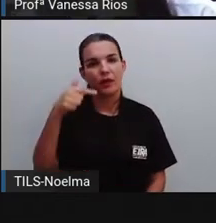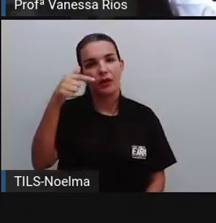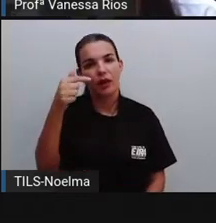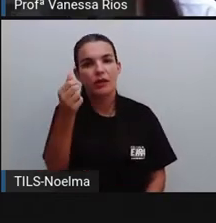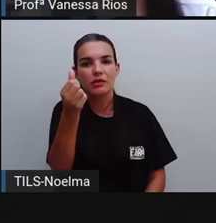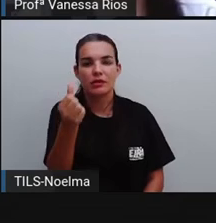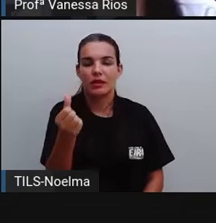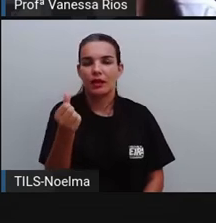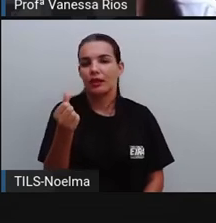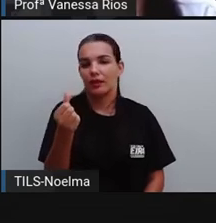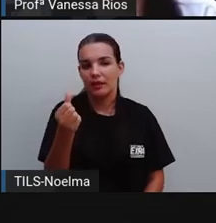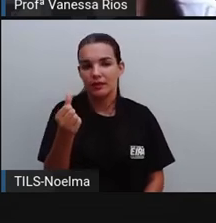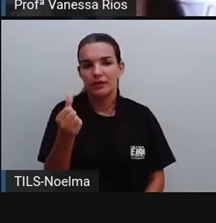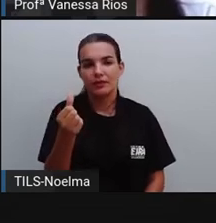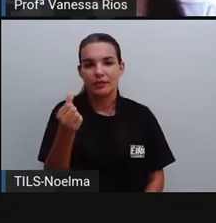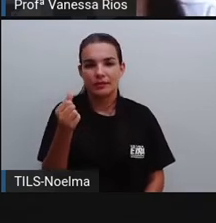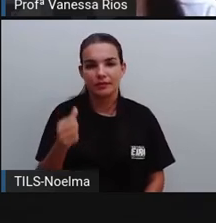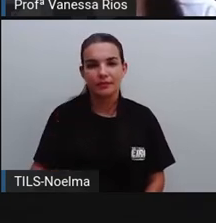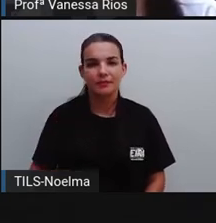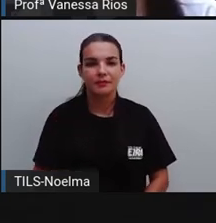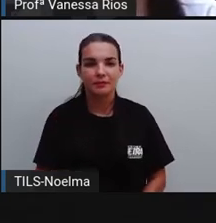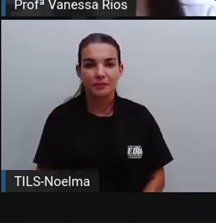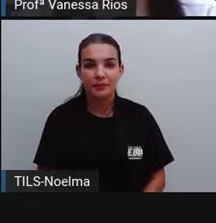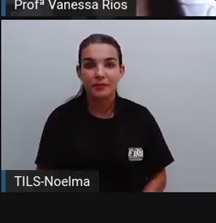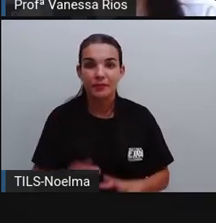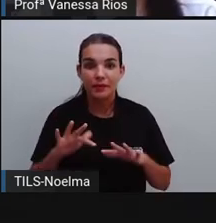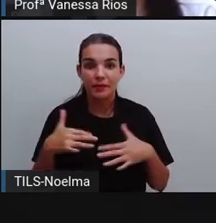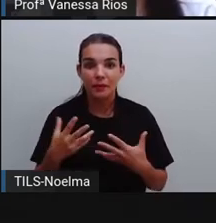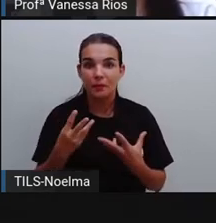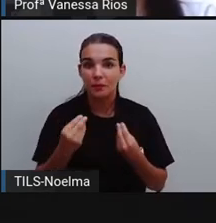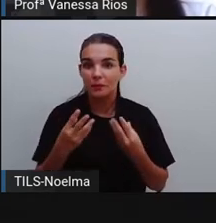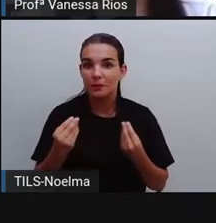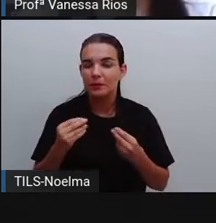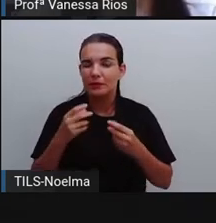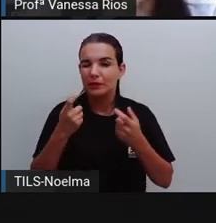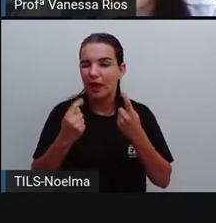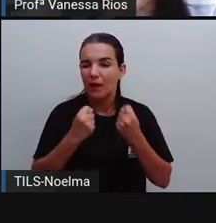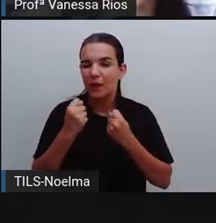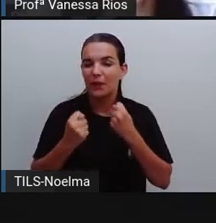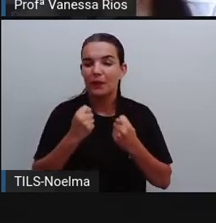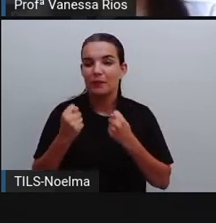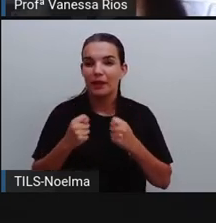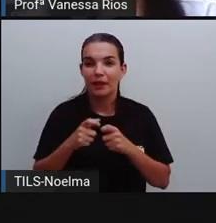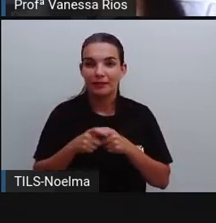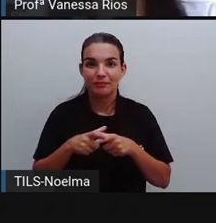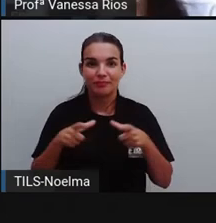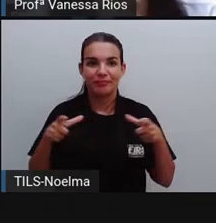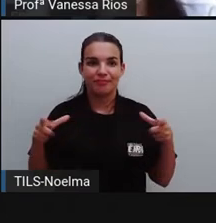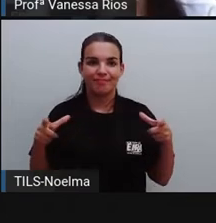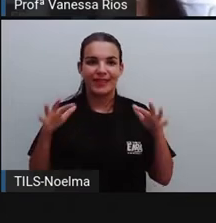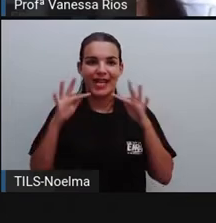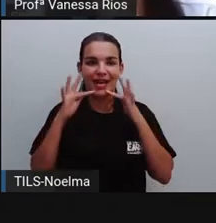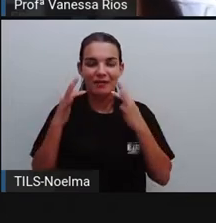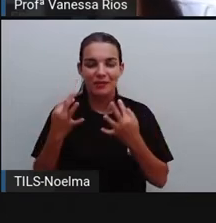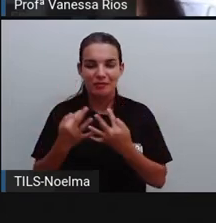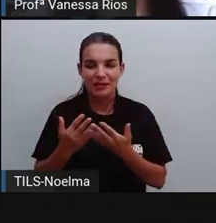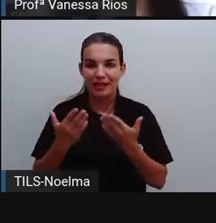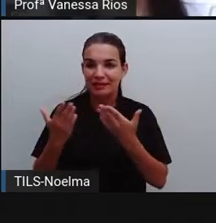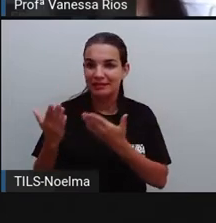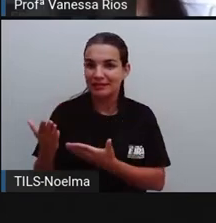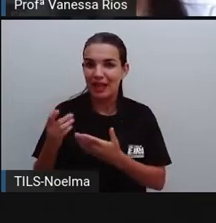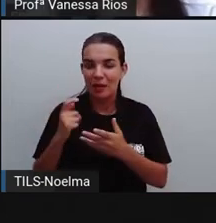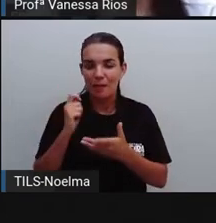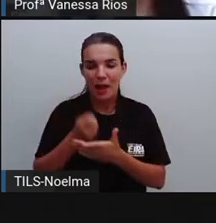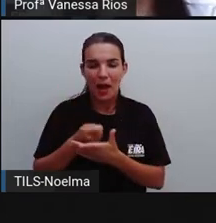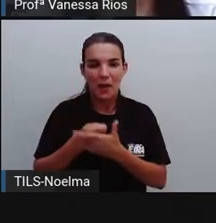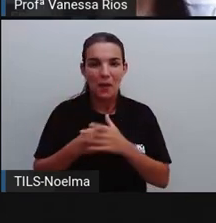,76. Então, houve aí uma economia. A família aí dessa casa passou a